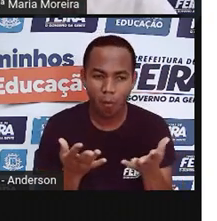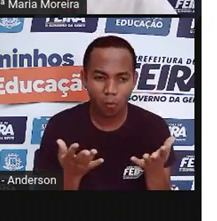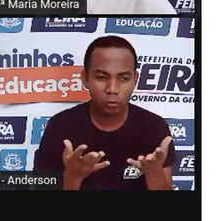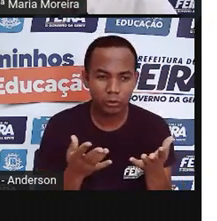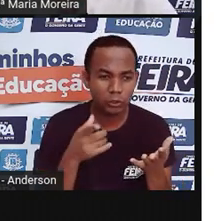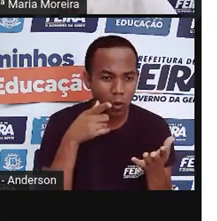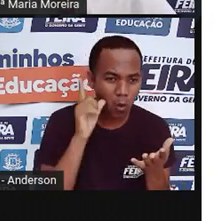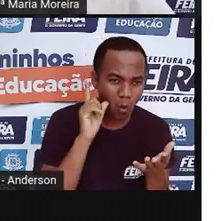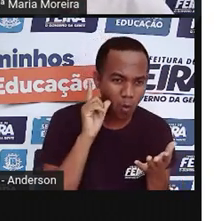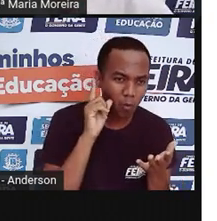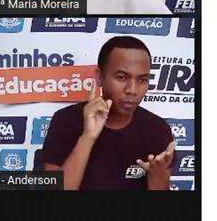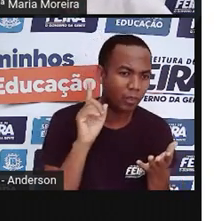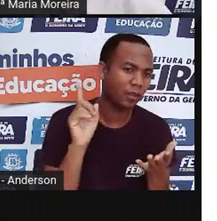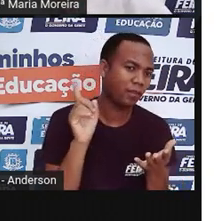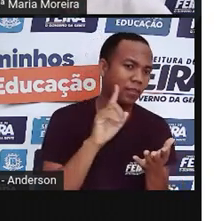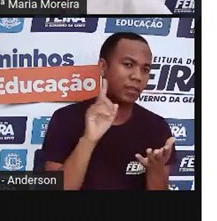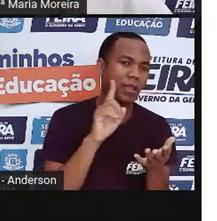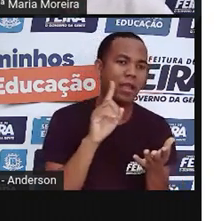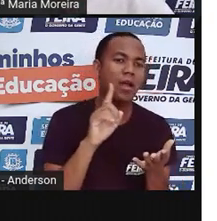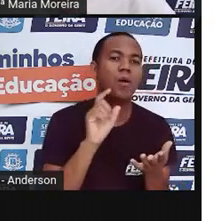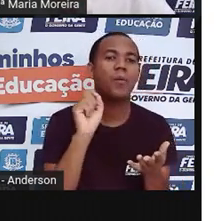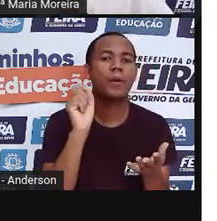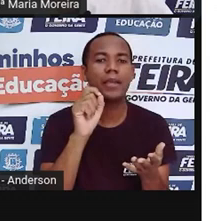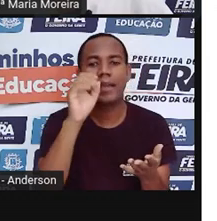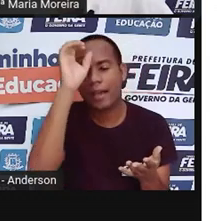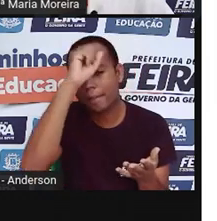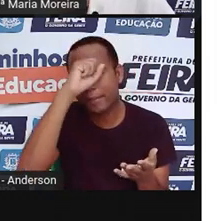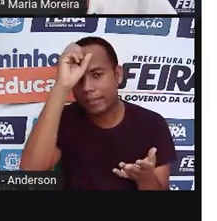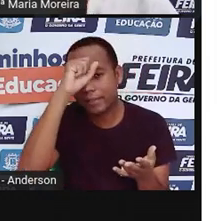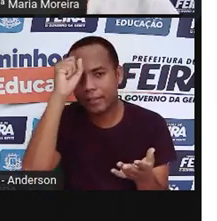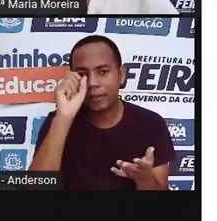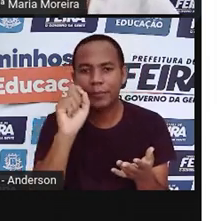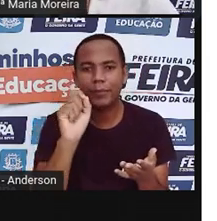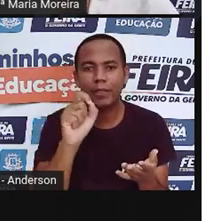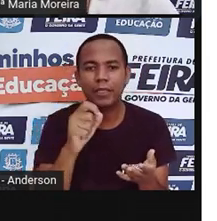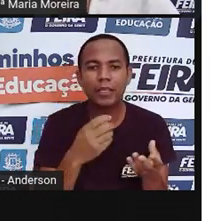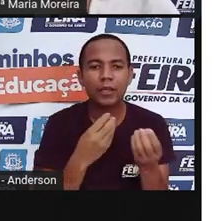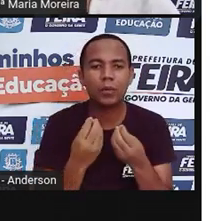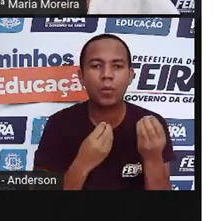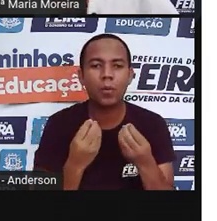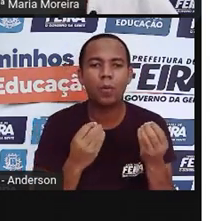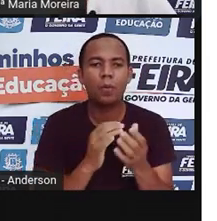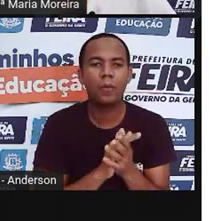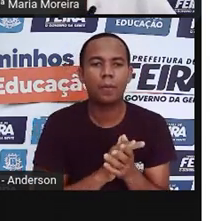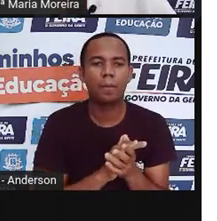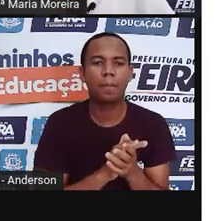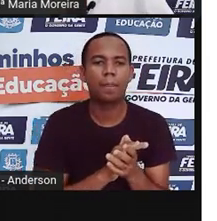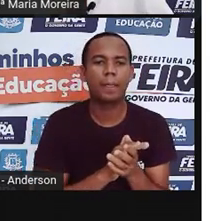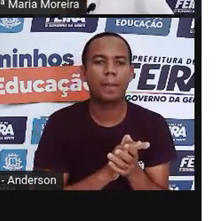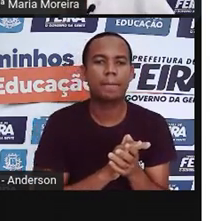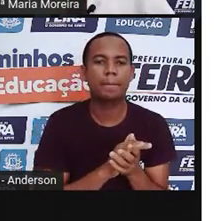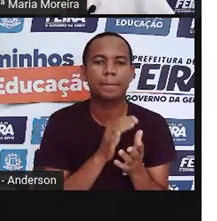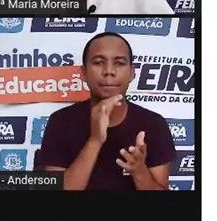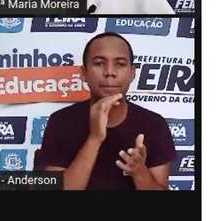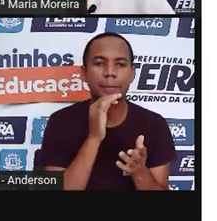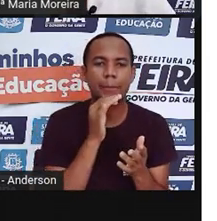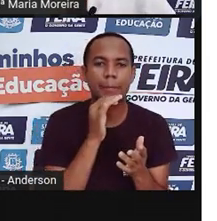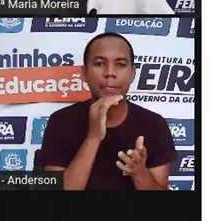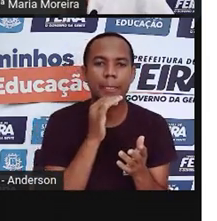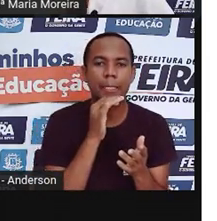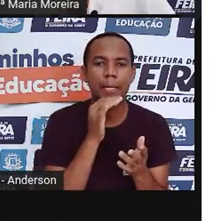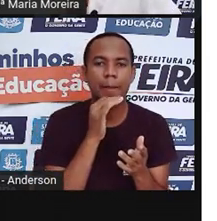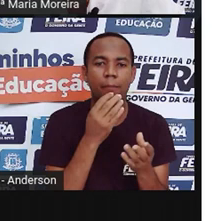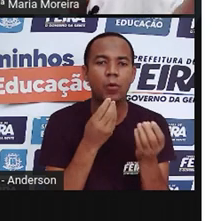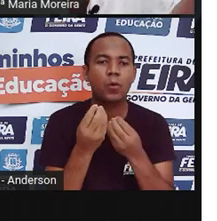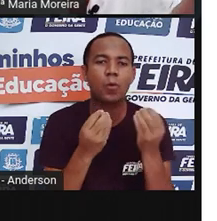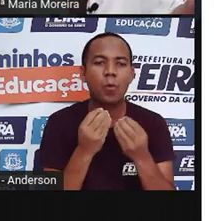ontem? O que é que vamos aprender? Vamos falar, Anderson, sobre a matéria-prima que